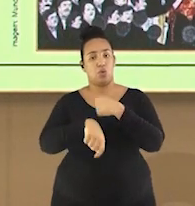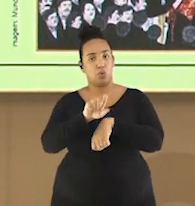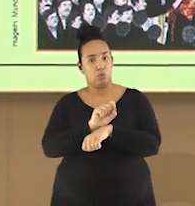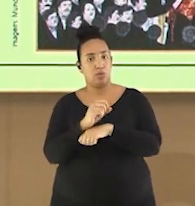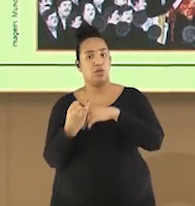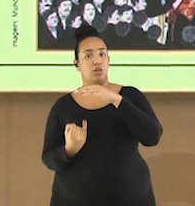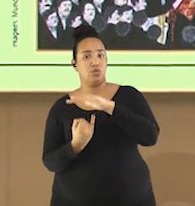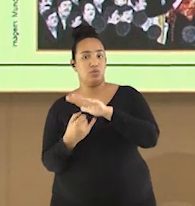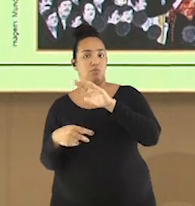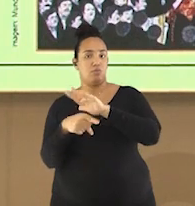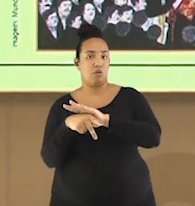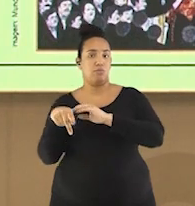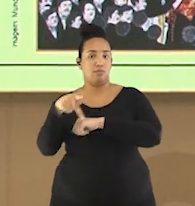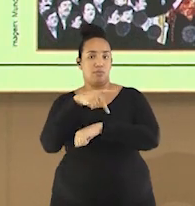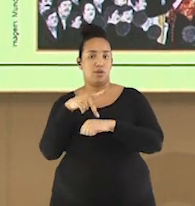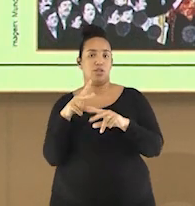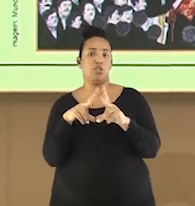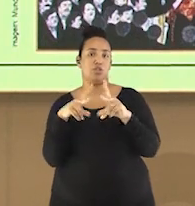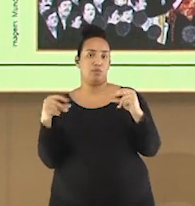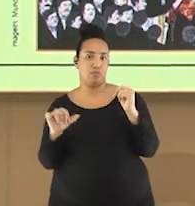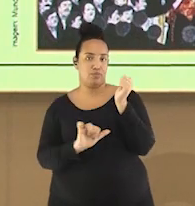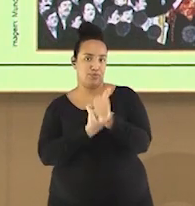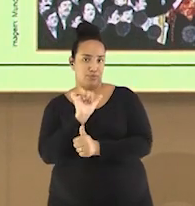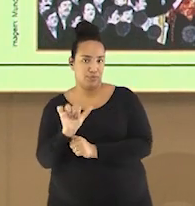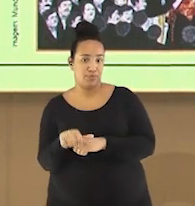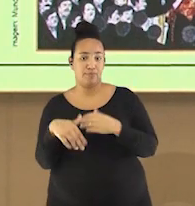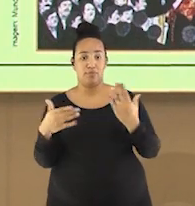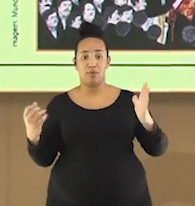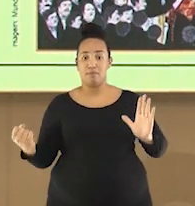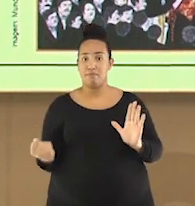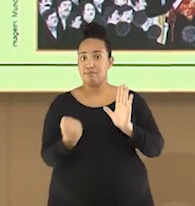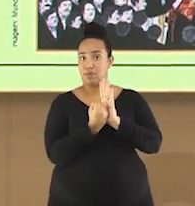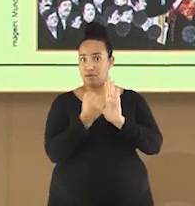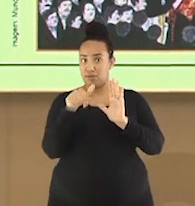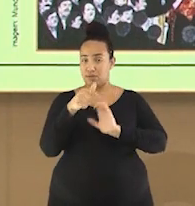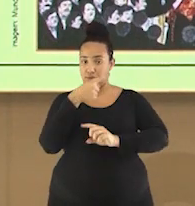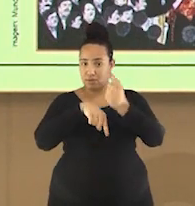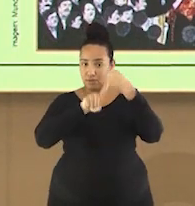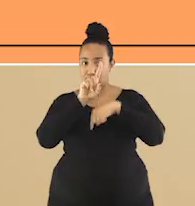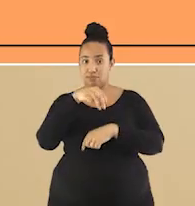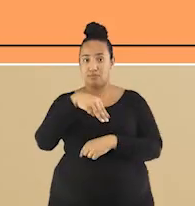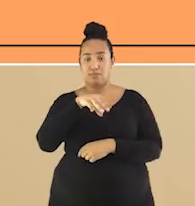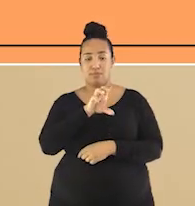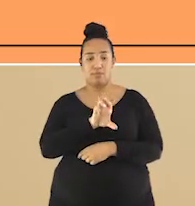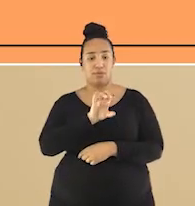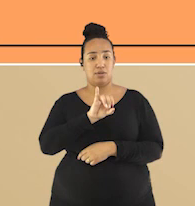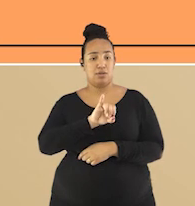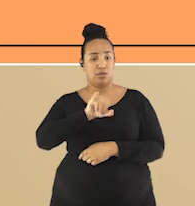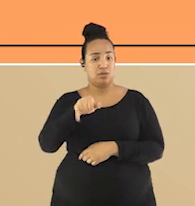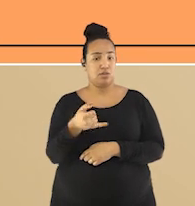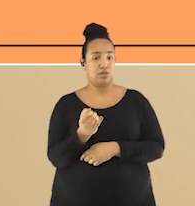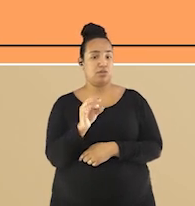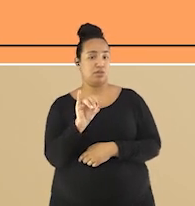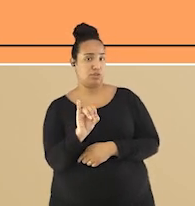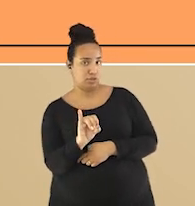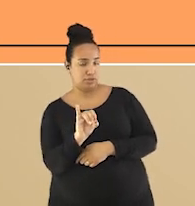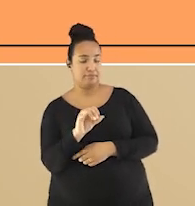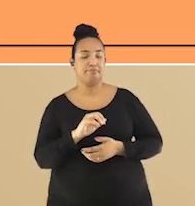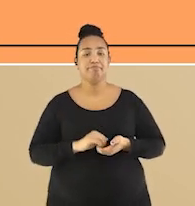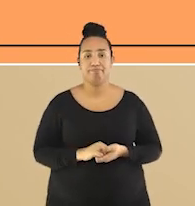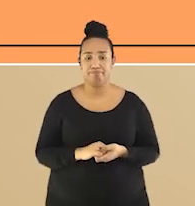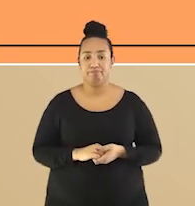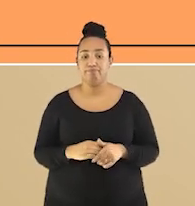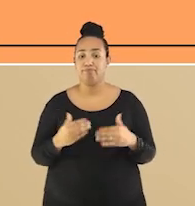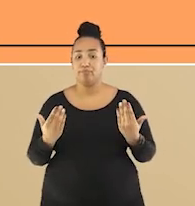instituições do país. Tal fato ficou conhecido como a Revolução Meiji. Com tais reformas, o